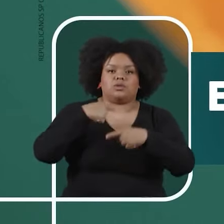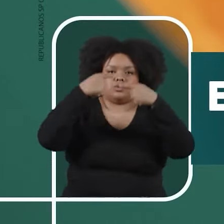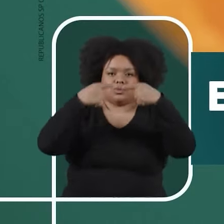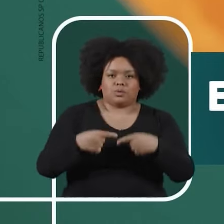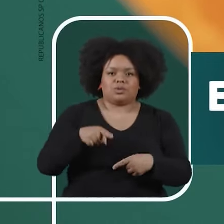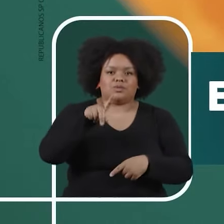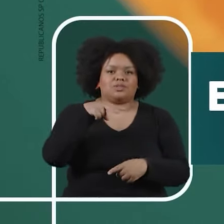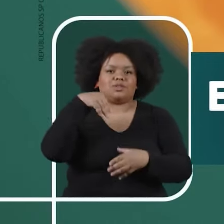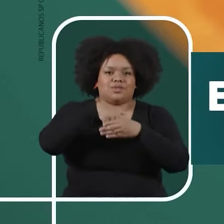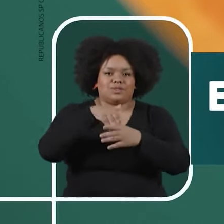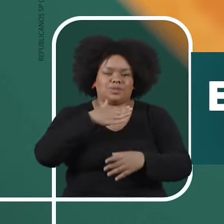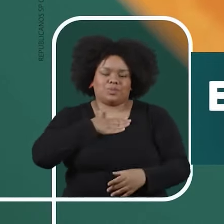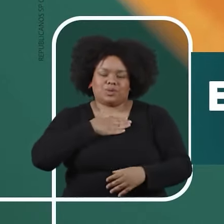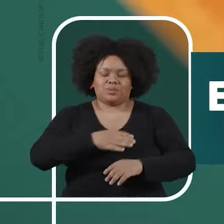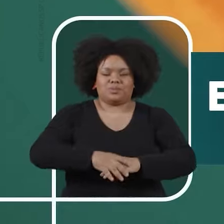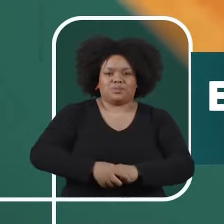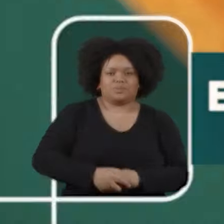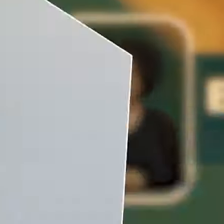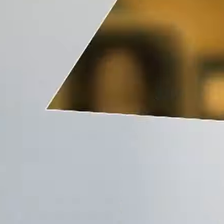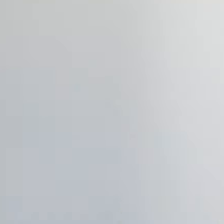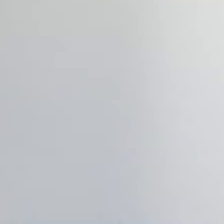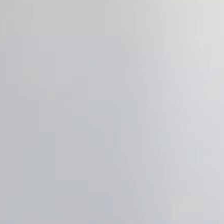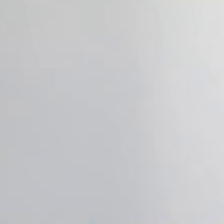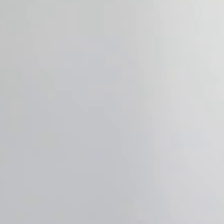vereador, vote Edson Salomão. Vote 150.